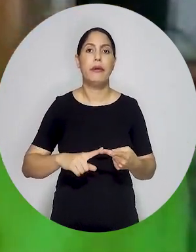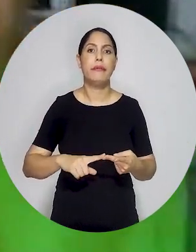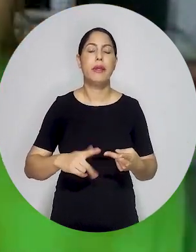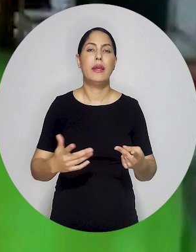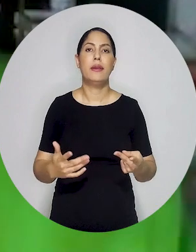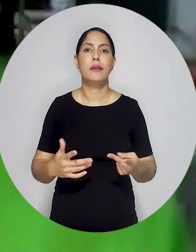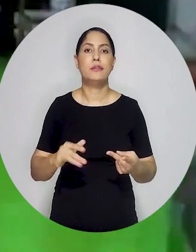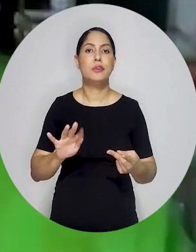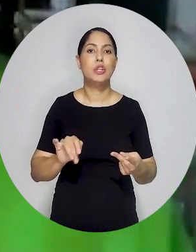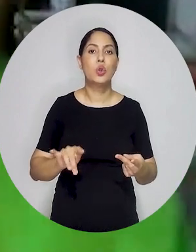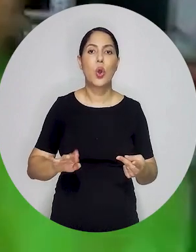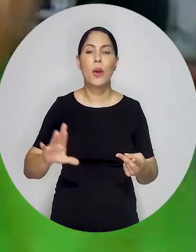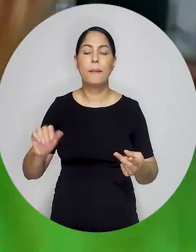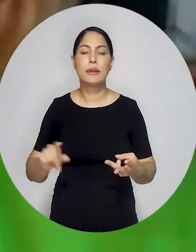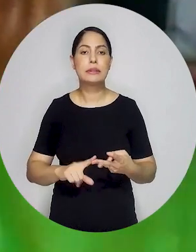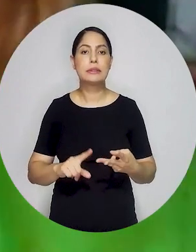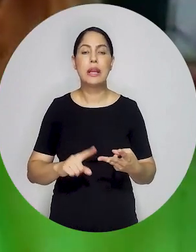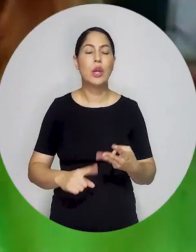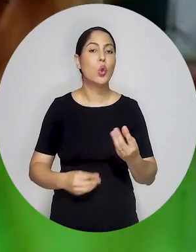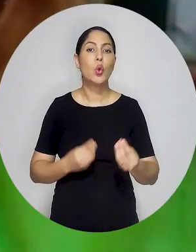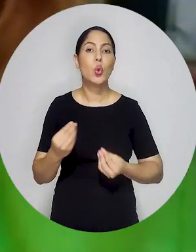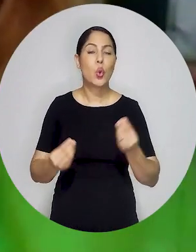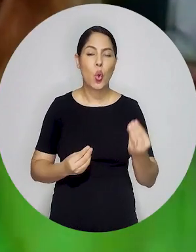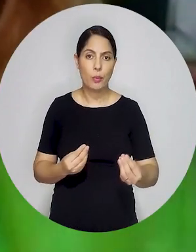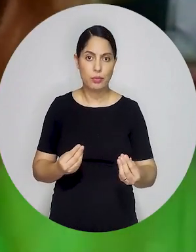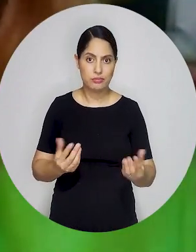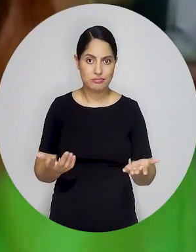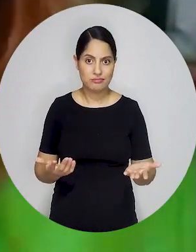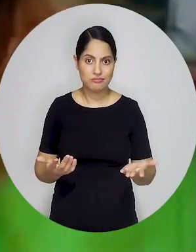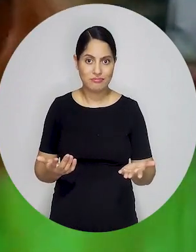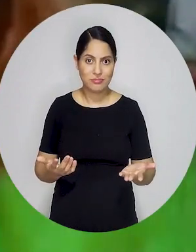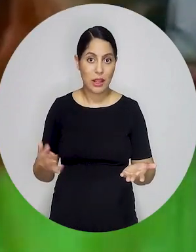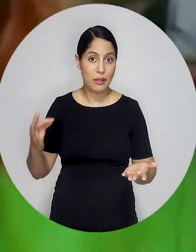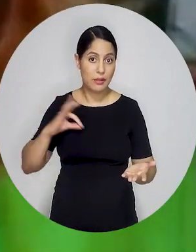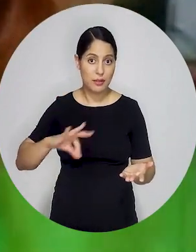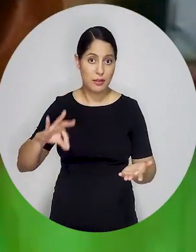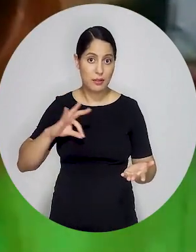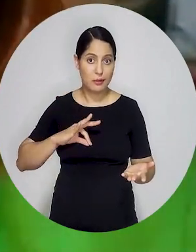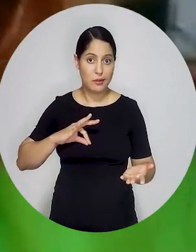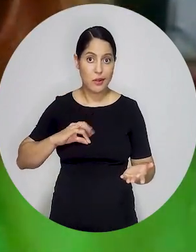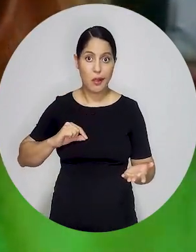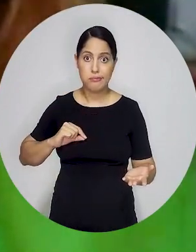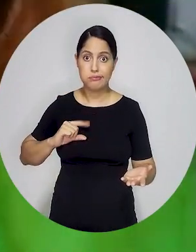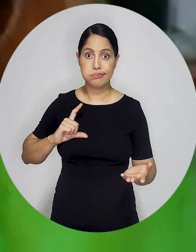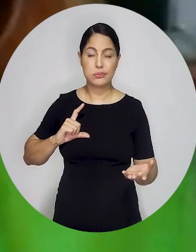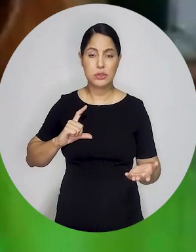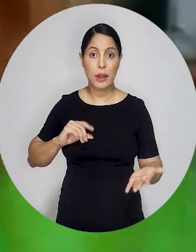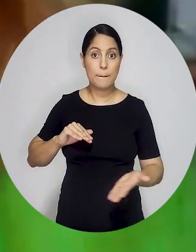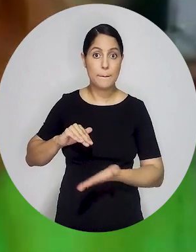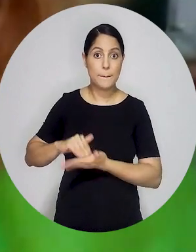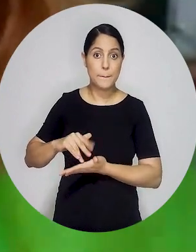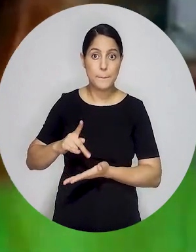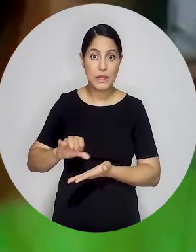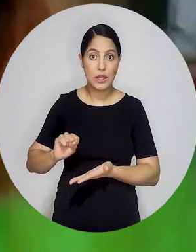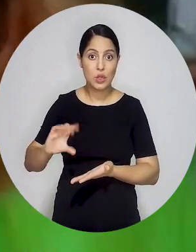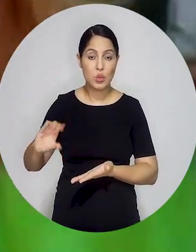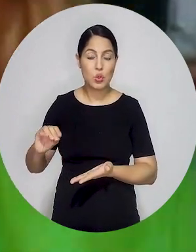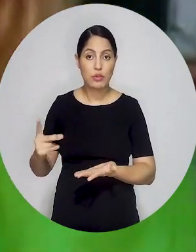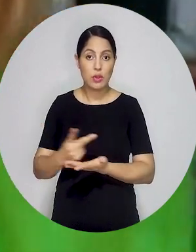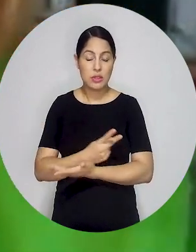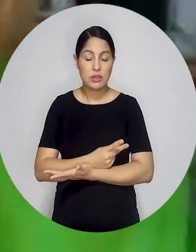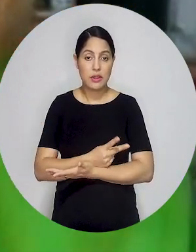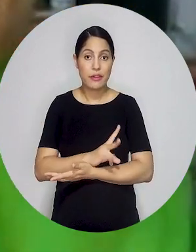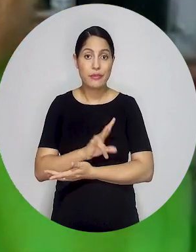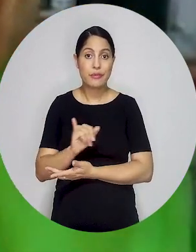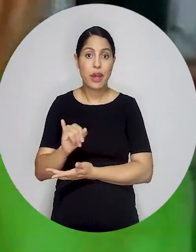públicas, filantrópicas, como que isso, qual vai ser o impacto disso. Para quê? Para evitar desemprego,